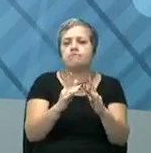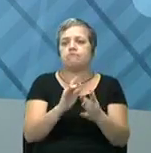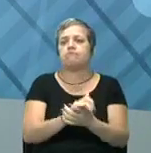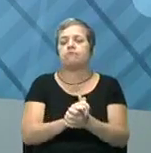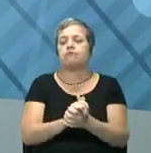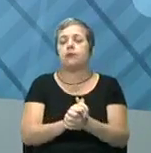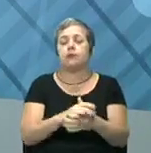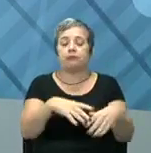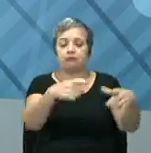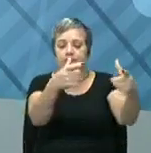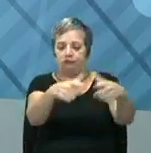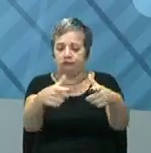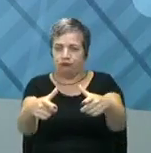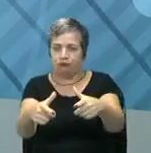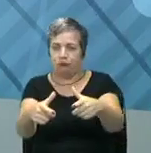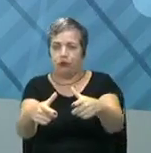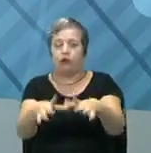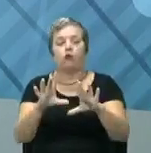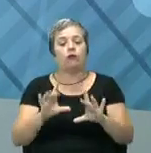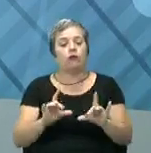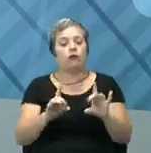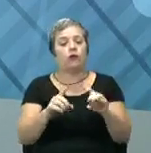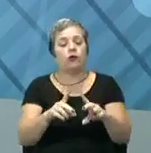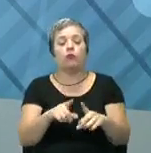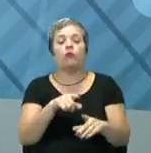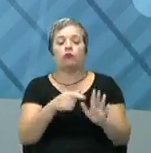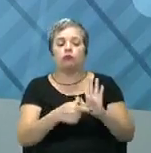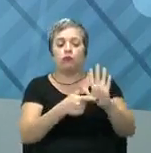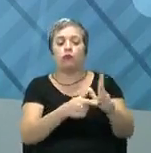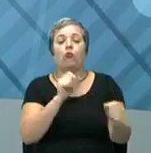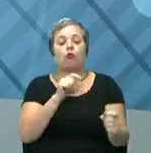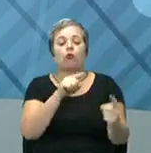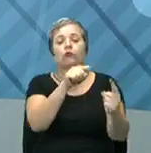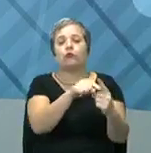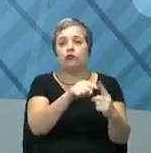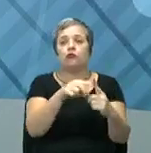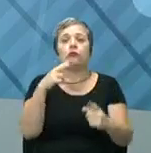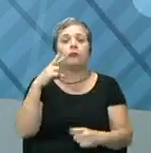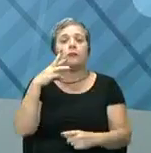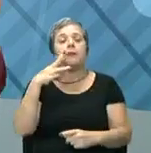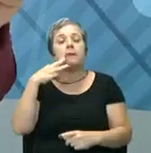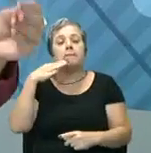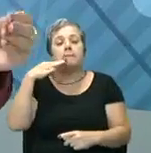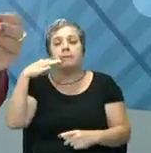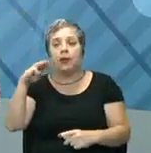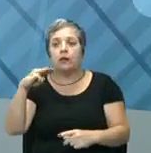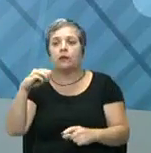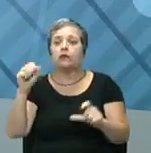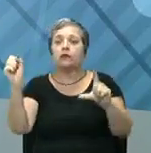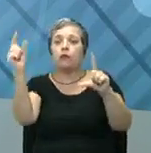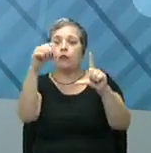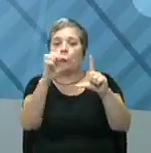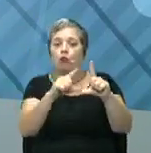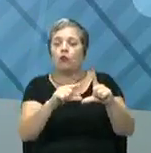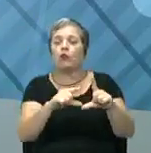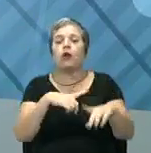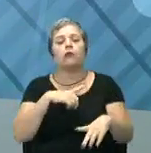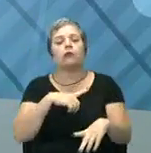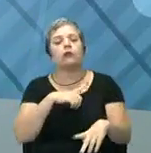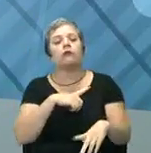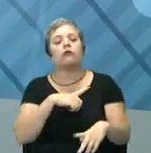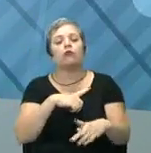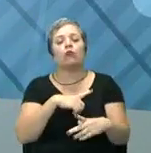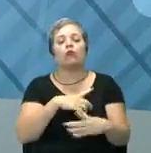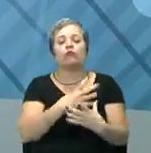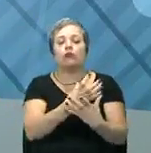Eu passei para o departamento de venda, a meta dele, para o marketing, para a logística, para a produção. Cada um recebeu o seu